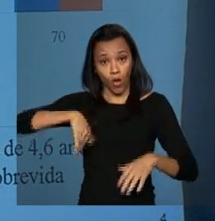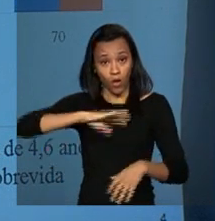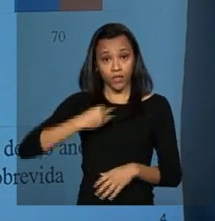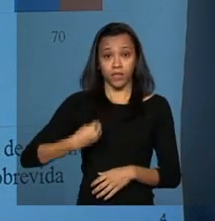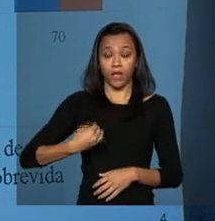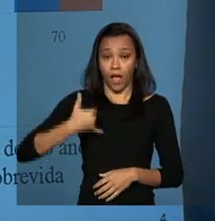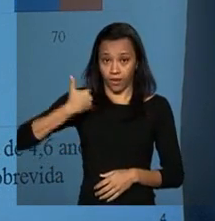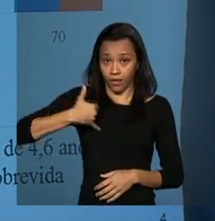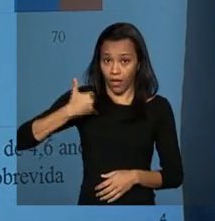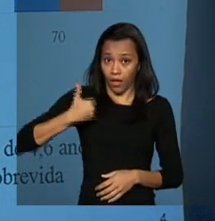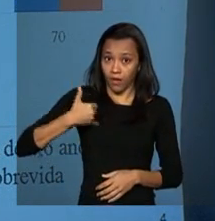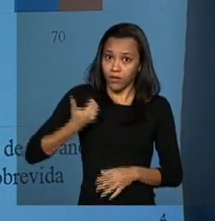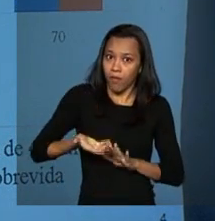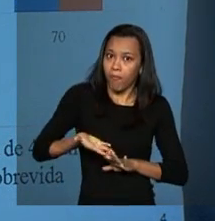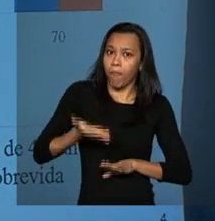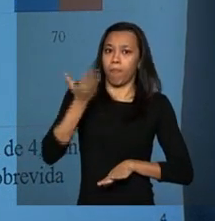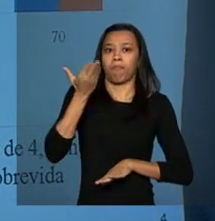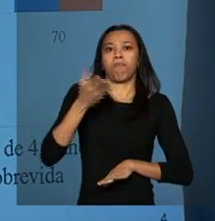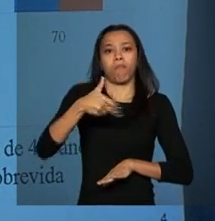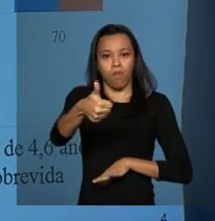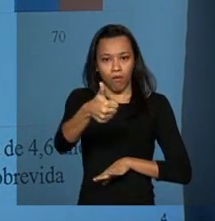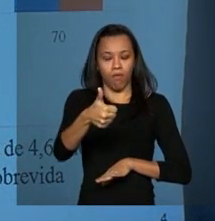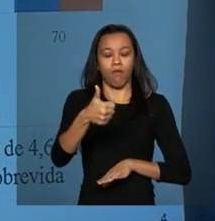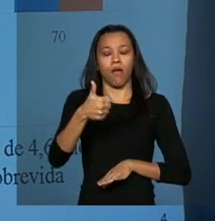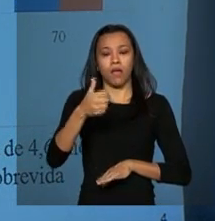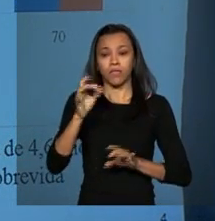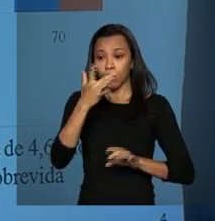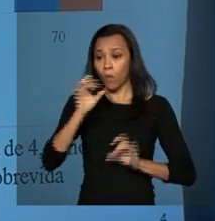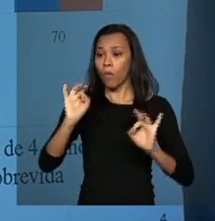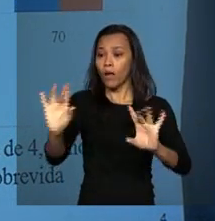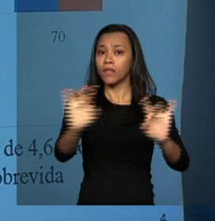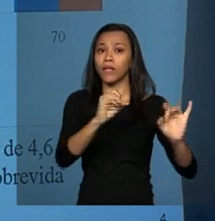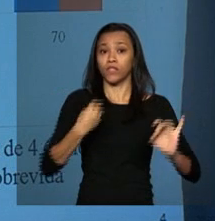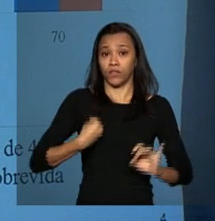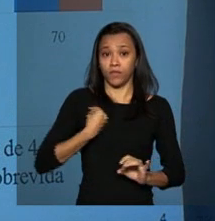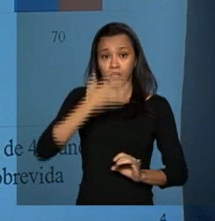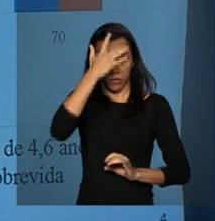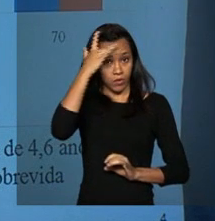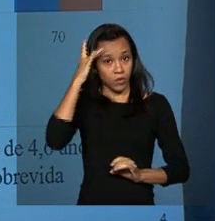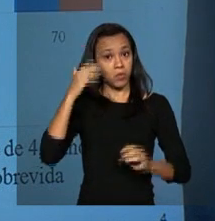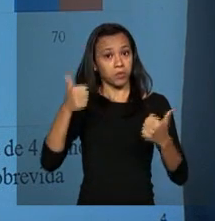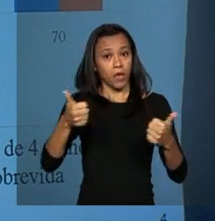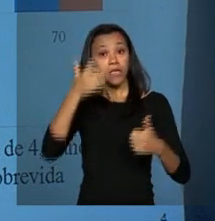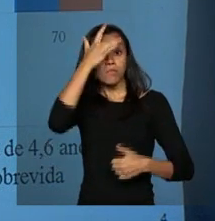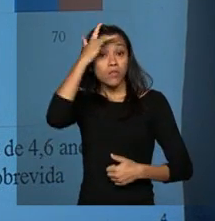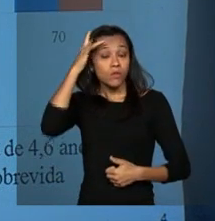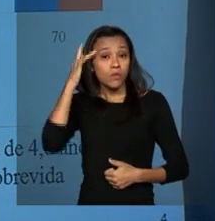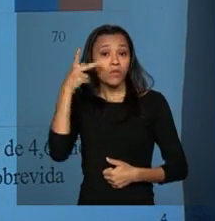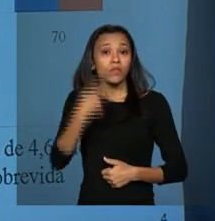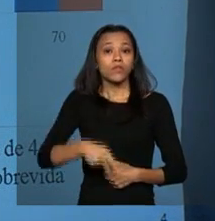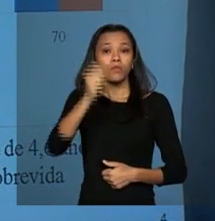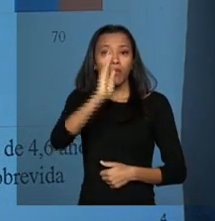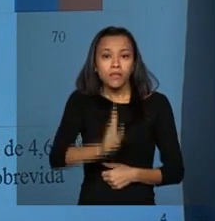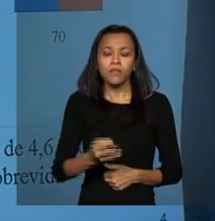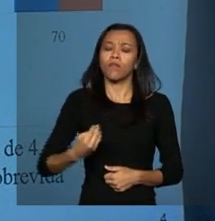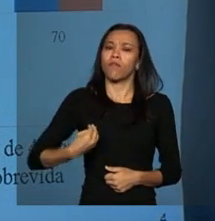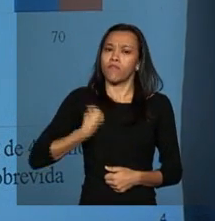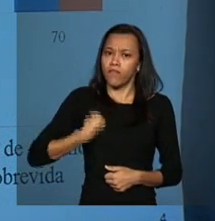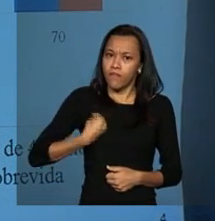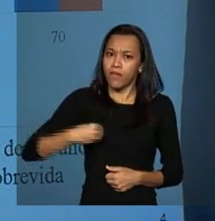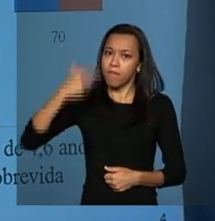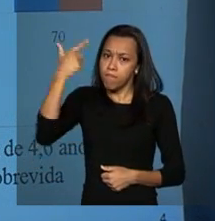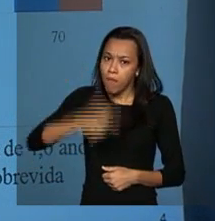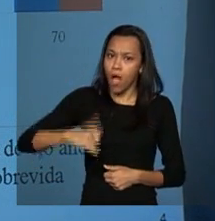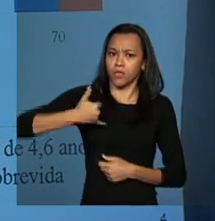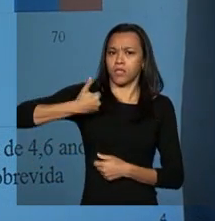melhoria da qualidade de vida das pessoas, o brasileiro está vivendo mais. Esse viver